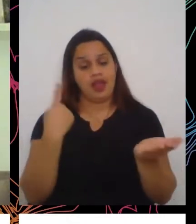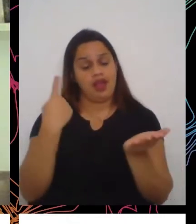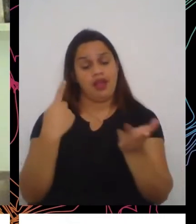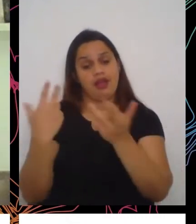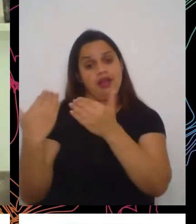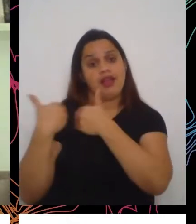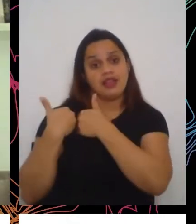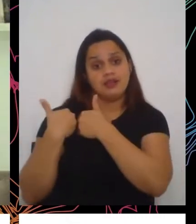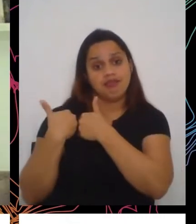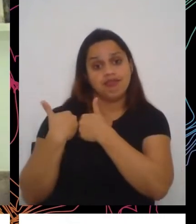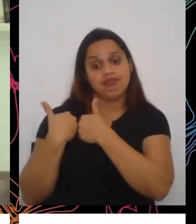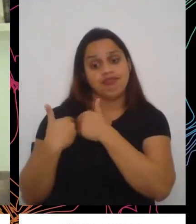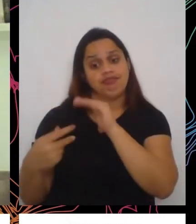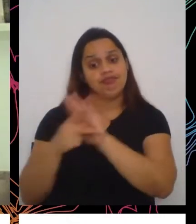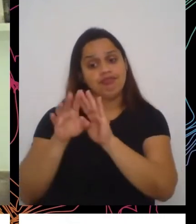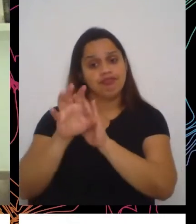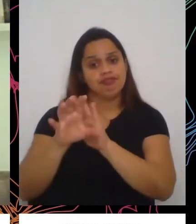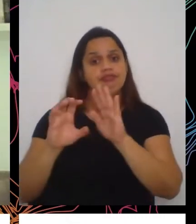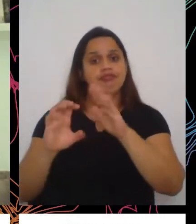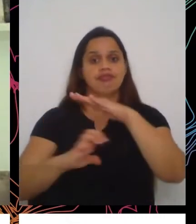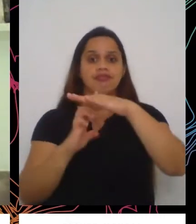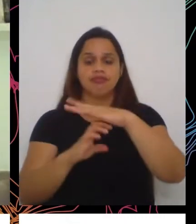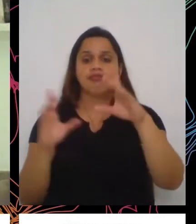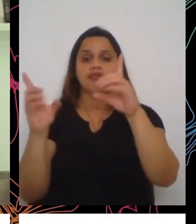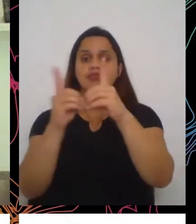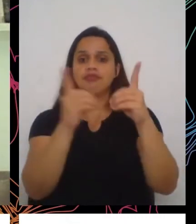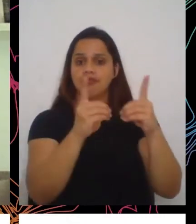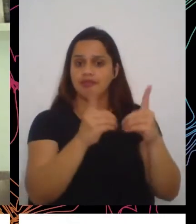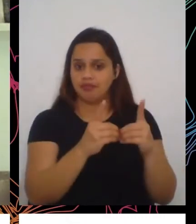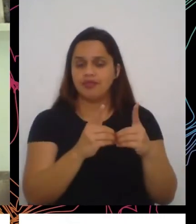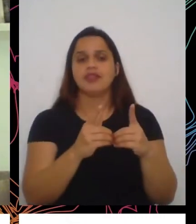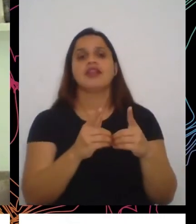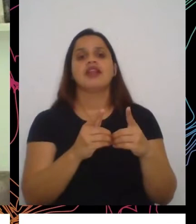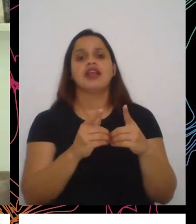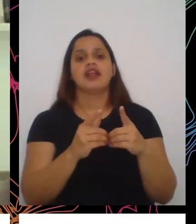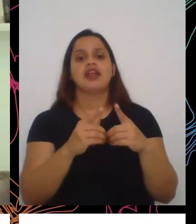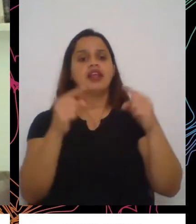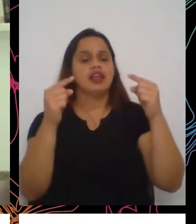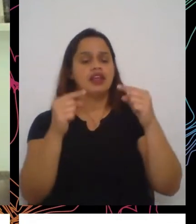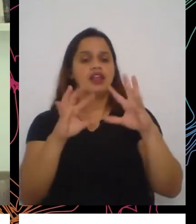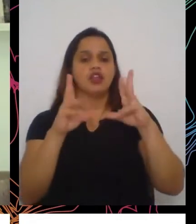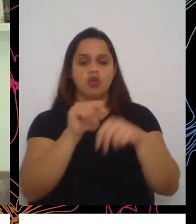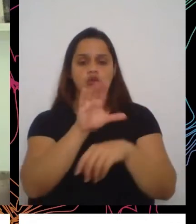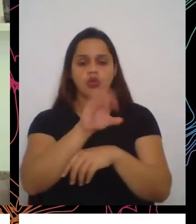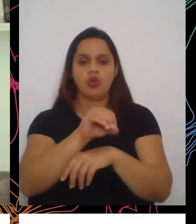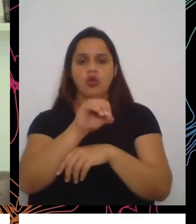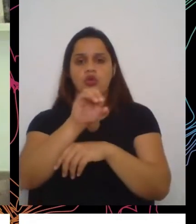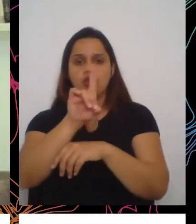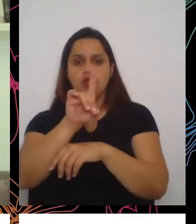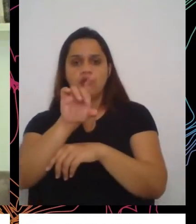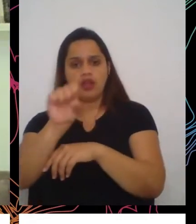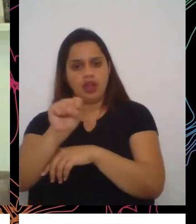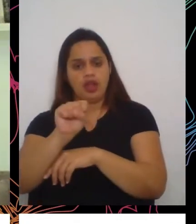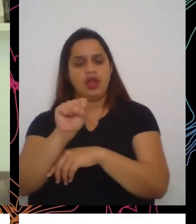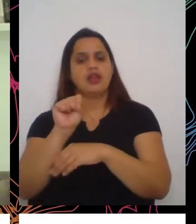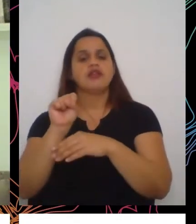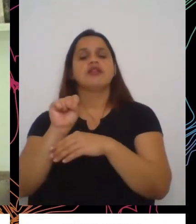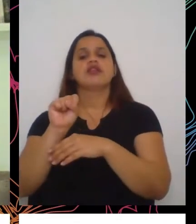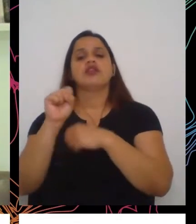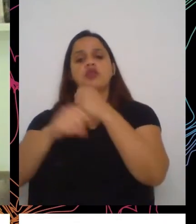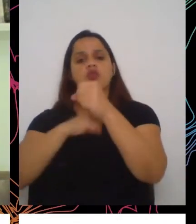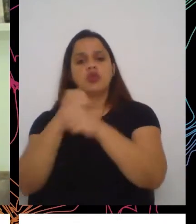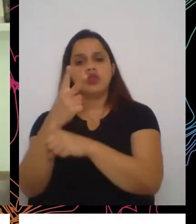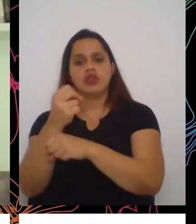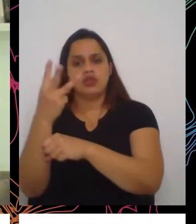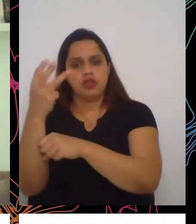em atender aos objetivos de desenvolvimento sustentável de 2030, há uma preocupação das